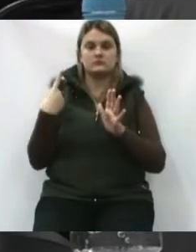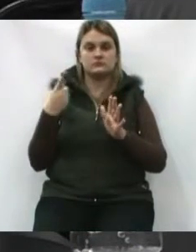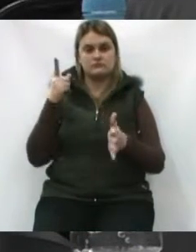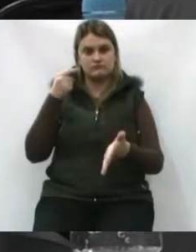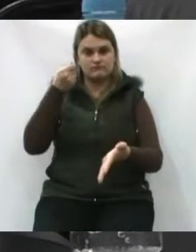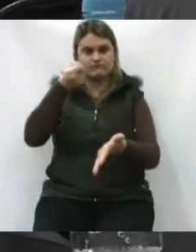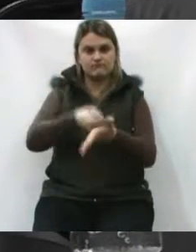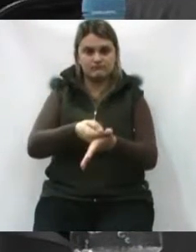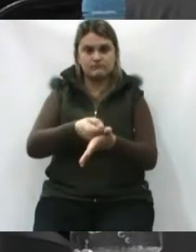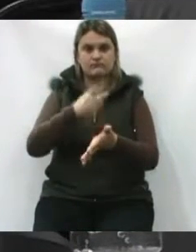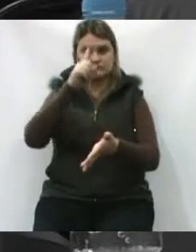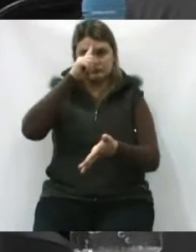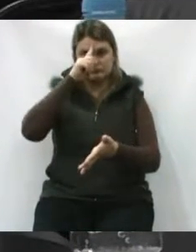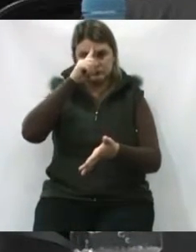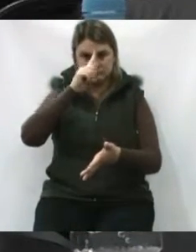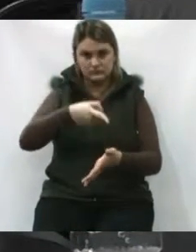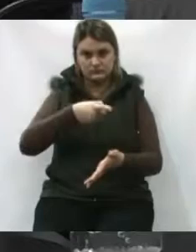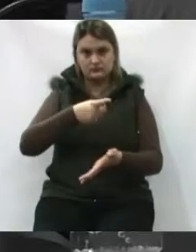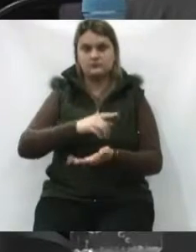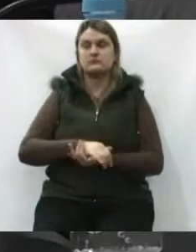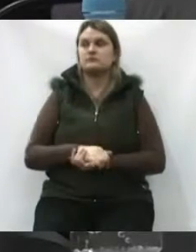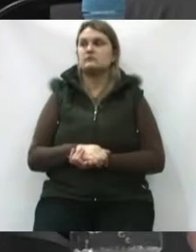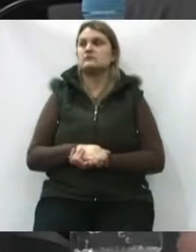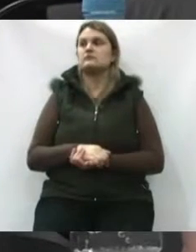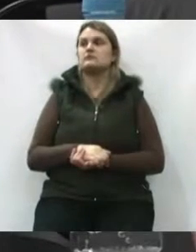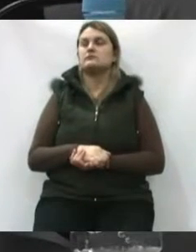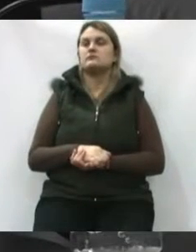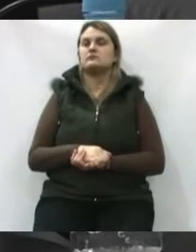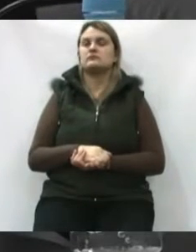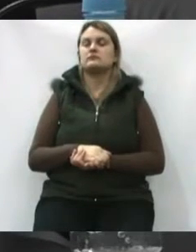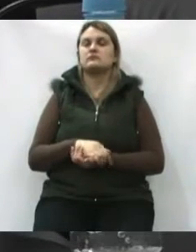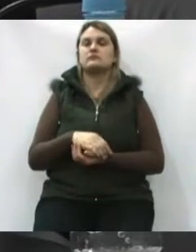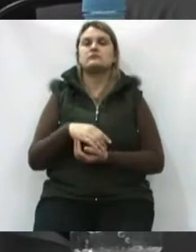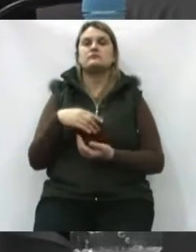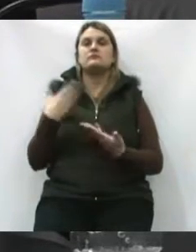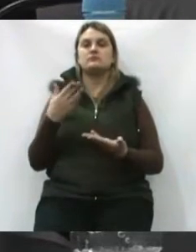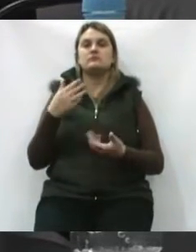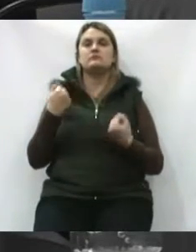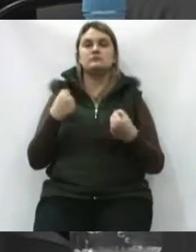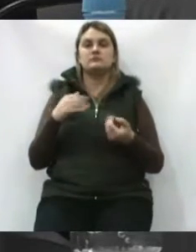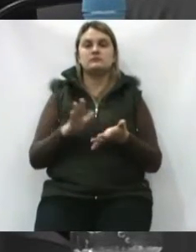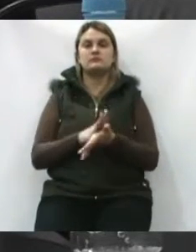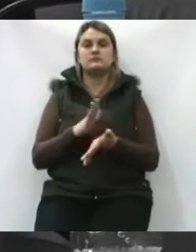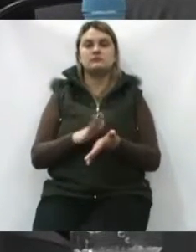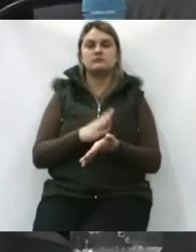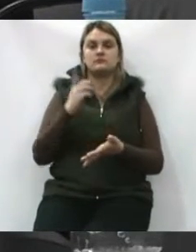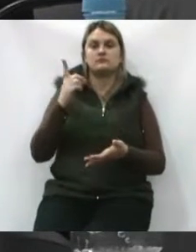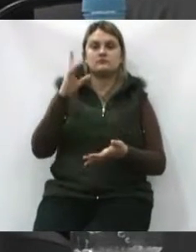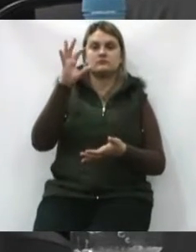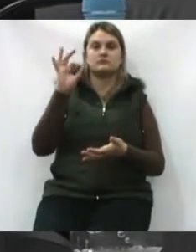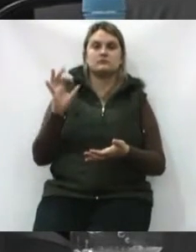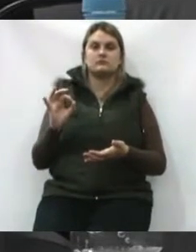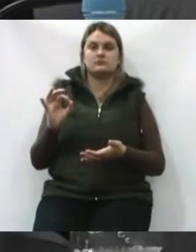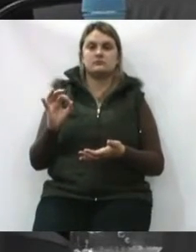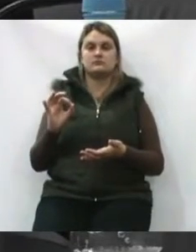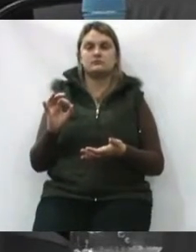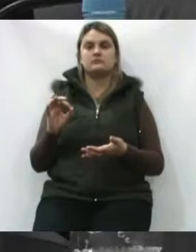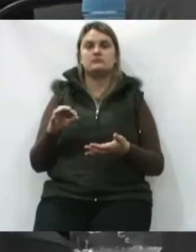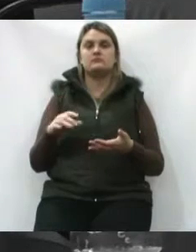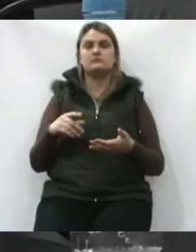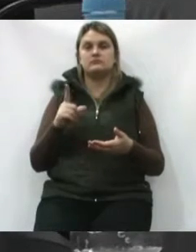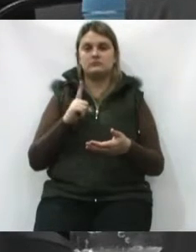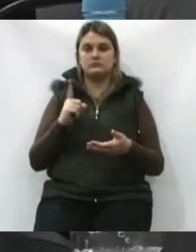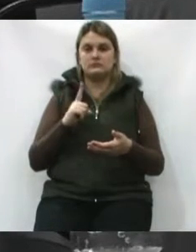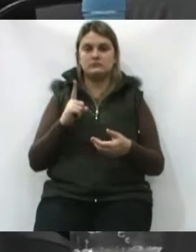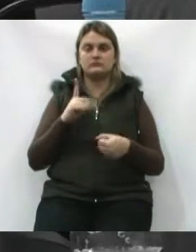é impositivo. É impositivo. Não necessariamente que tenha que gastar 1%. Aí,